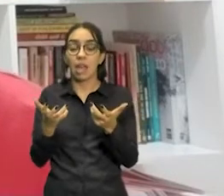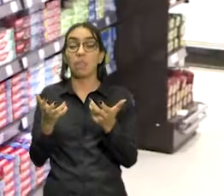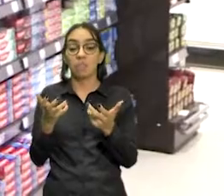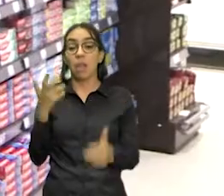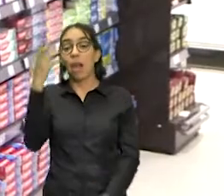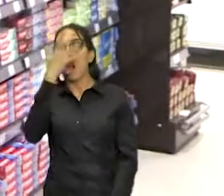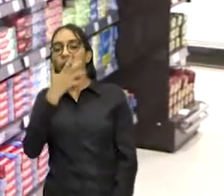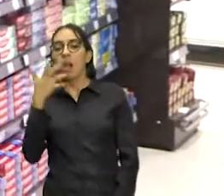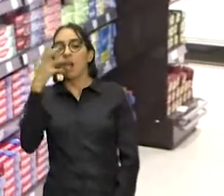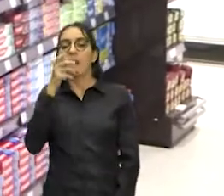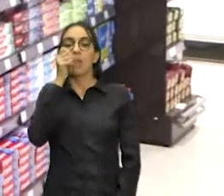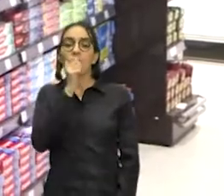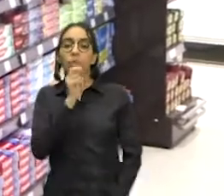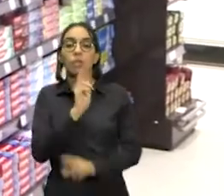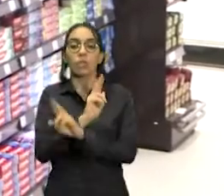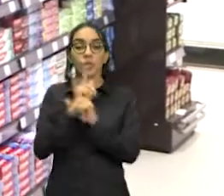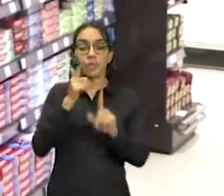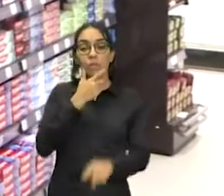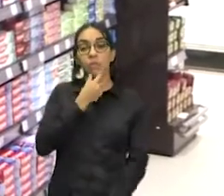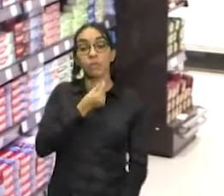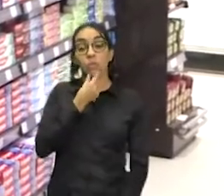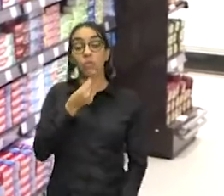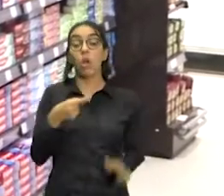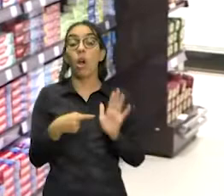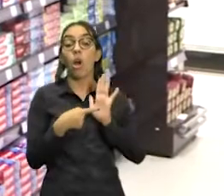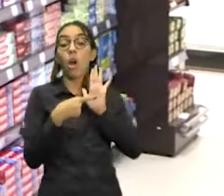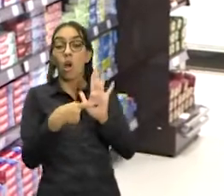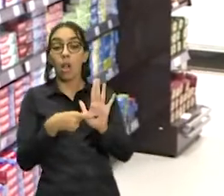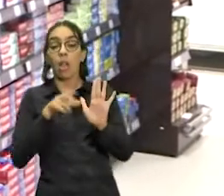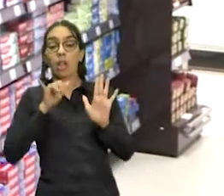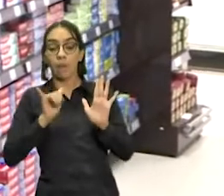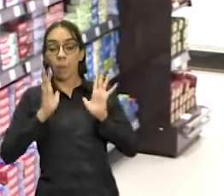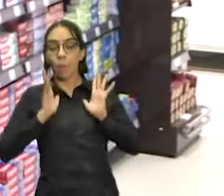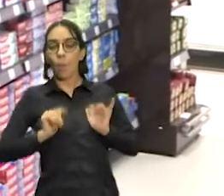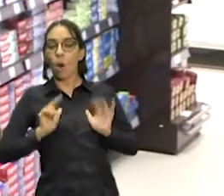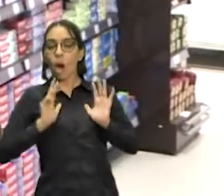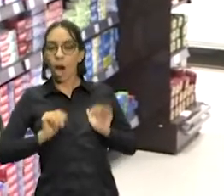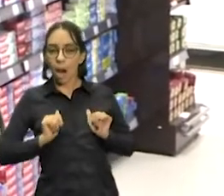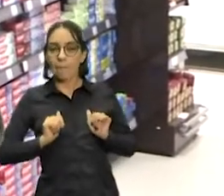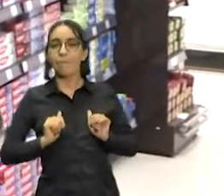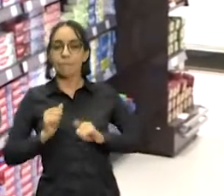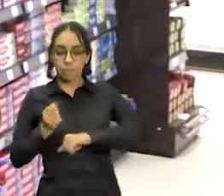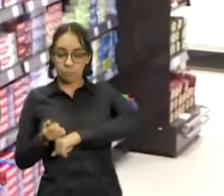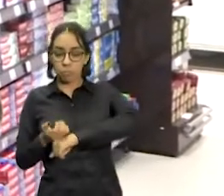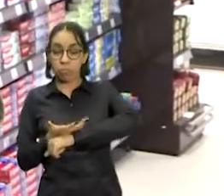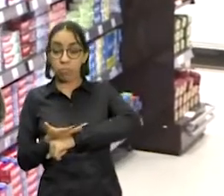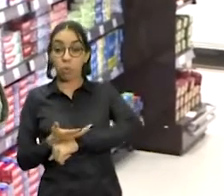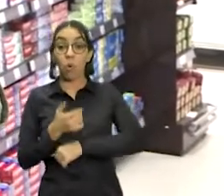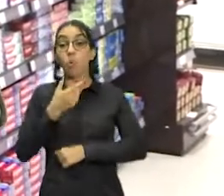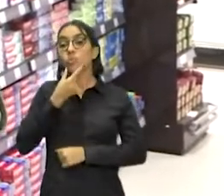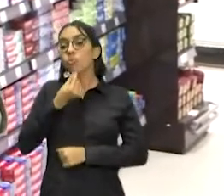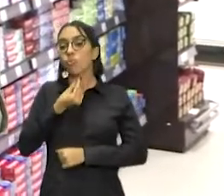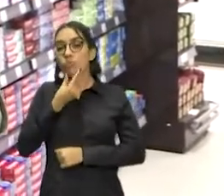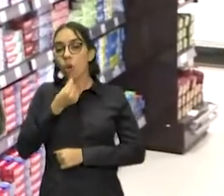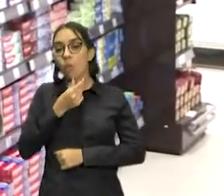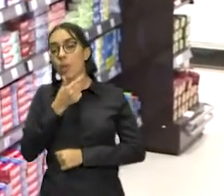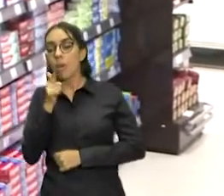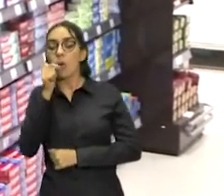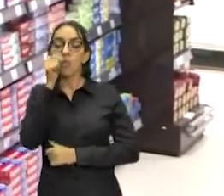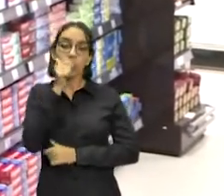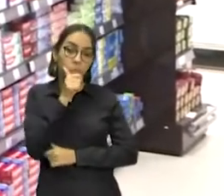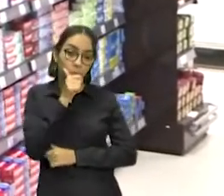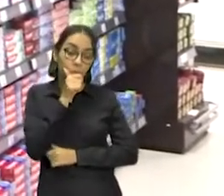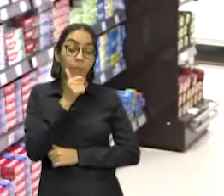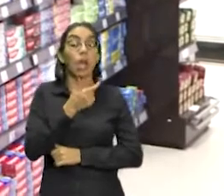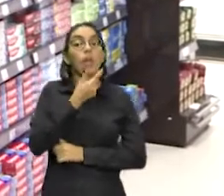masculina. Eu estou aqui com duas lâminas de depilação. Uma masculina e uma feminina. Enquanto a masculina